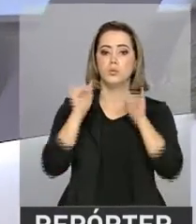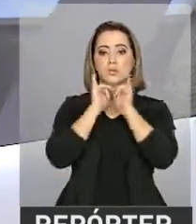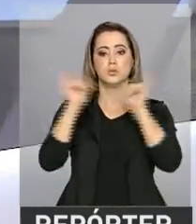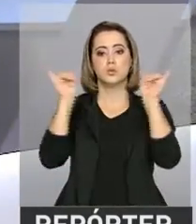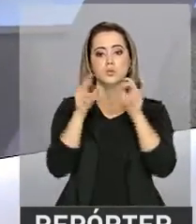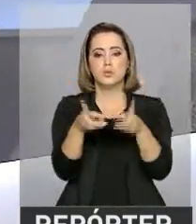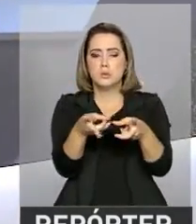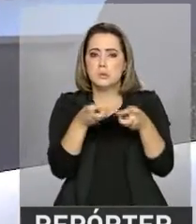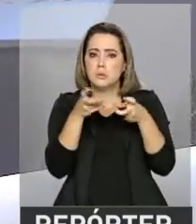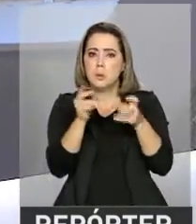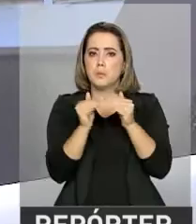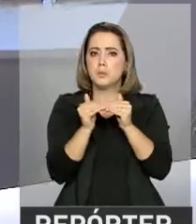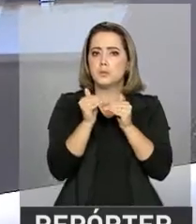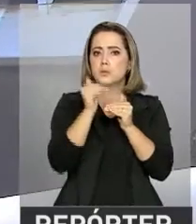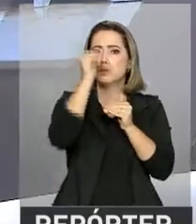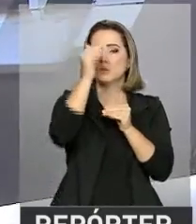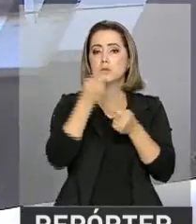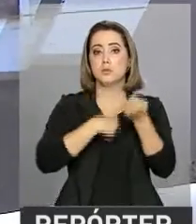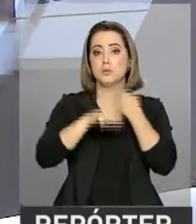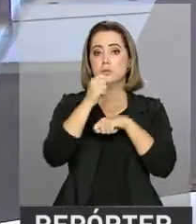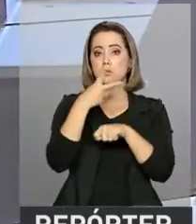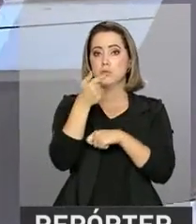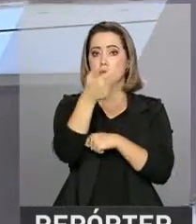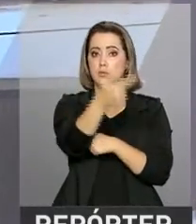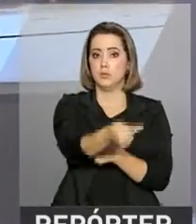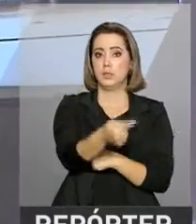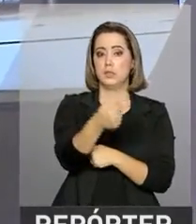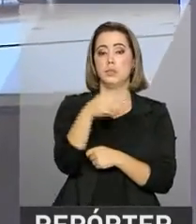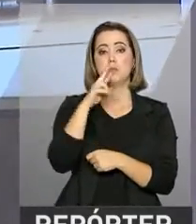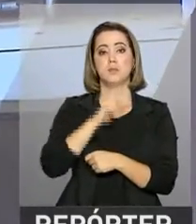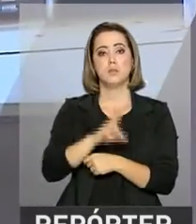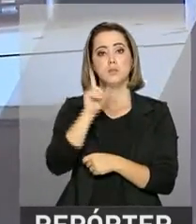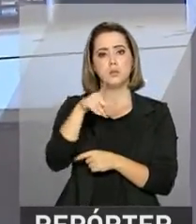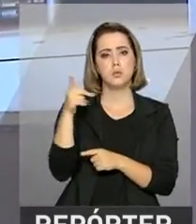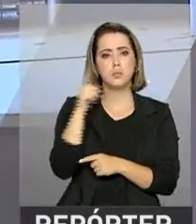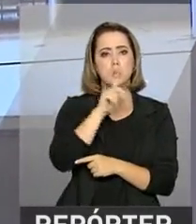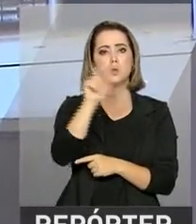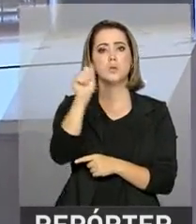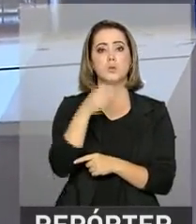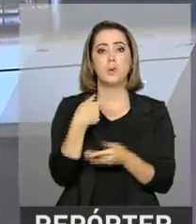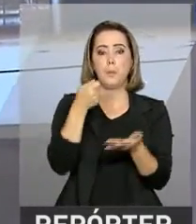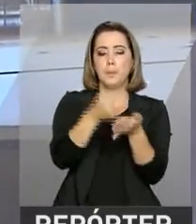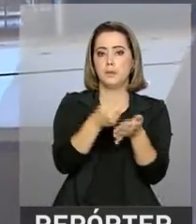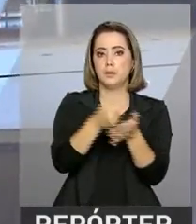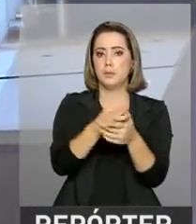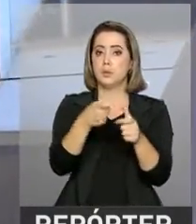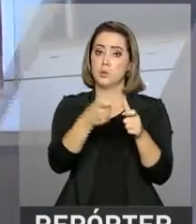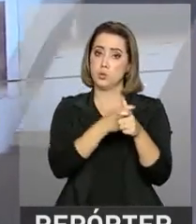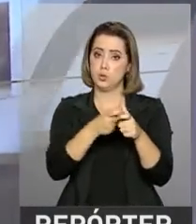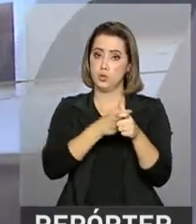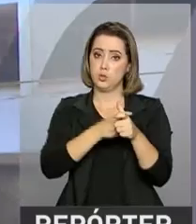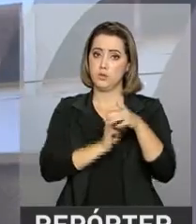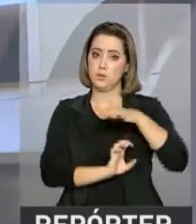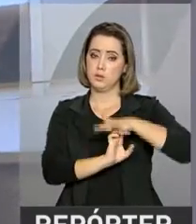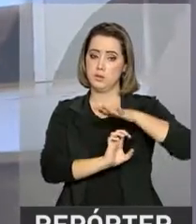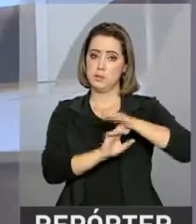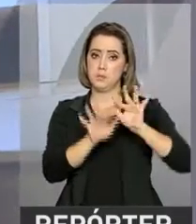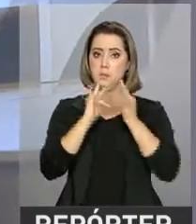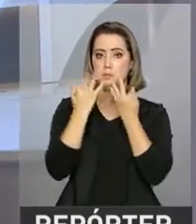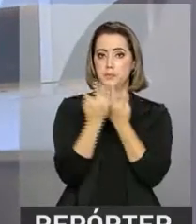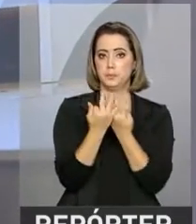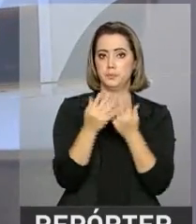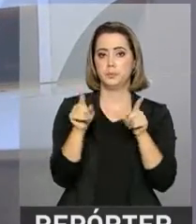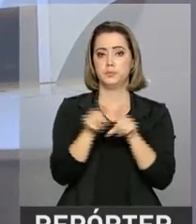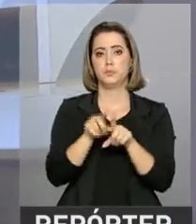perspectivas de crescimento da economia para 2017, resultado alcançado pelo pagamento de dívidas das empresas e das famílias.